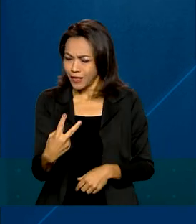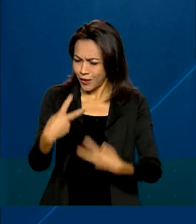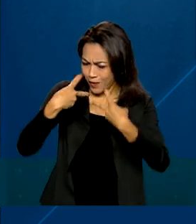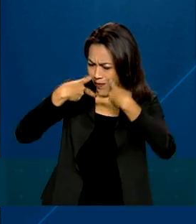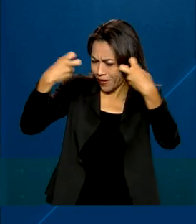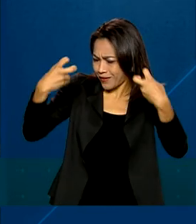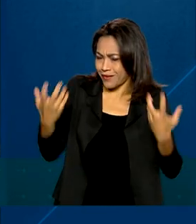sorriso rasgado.